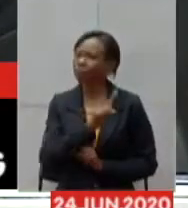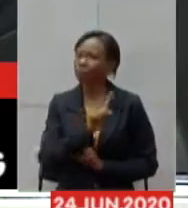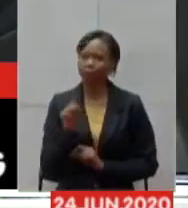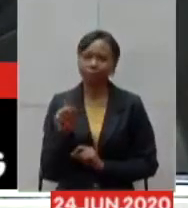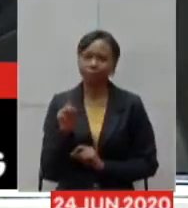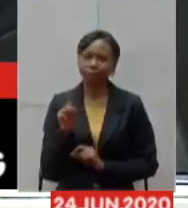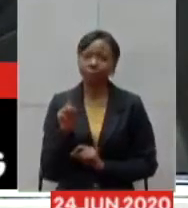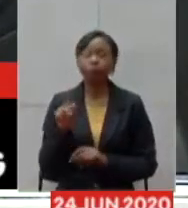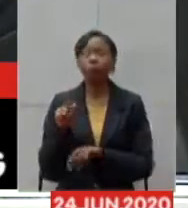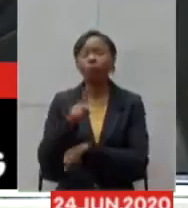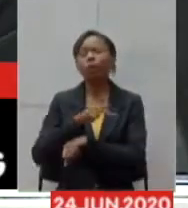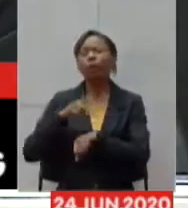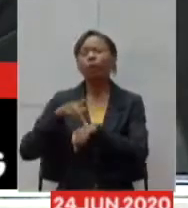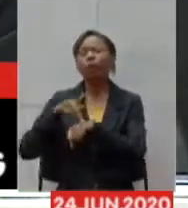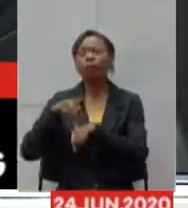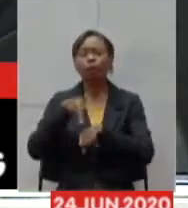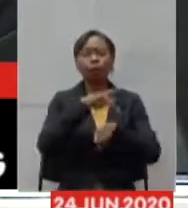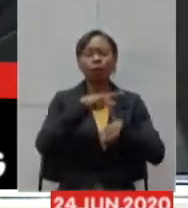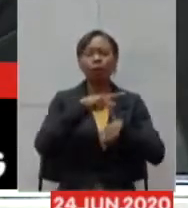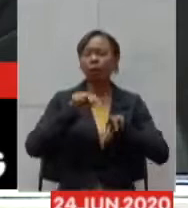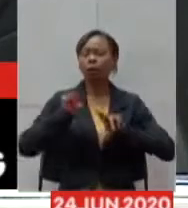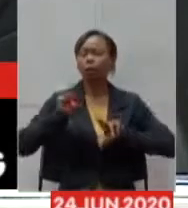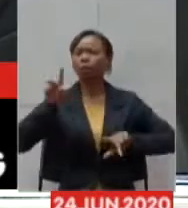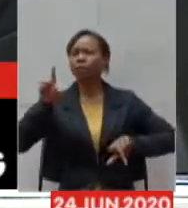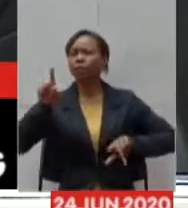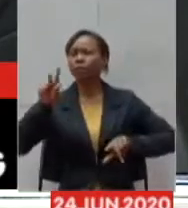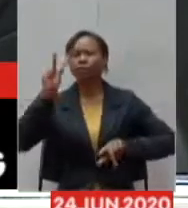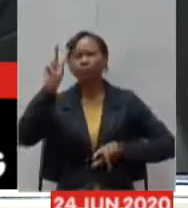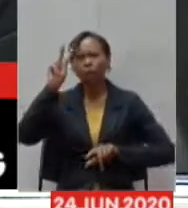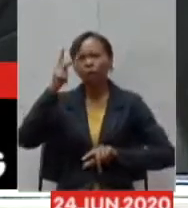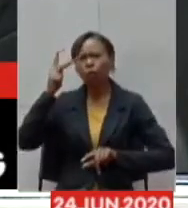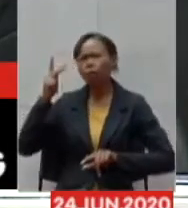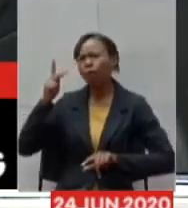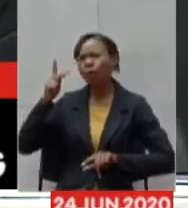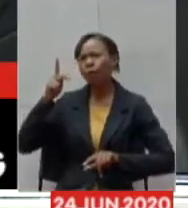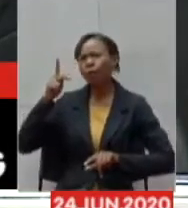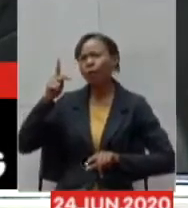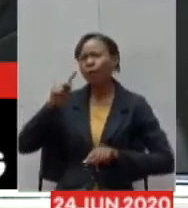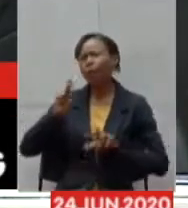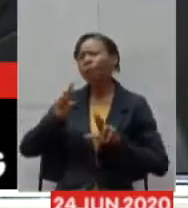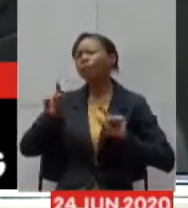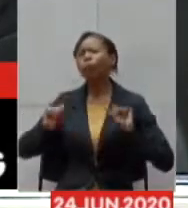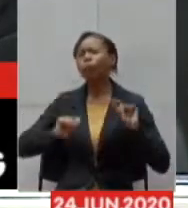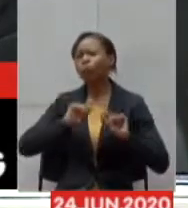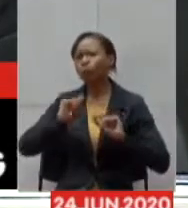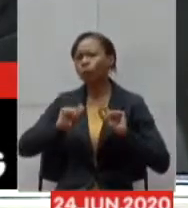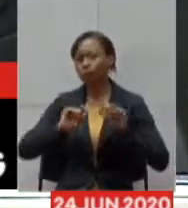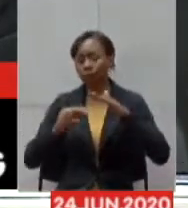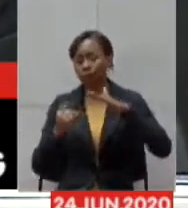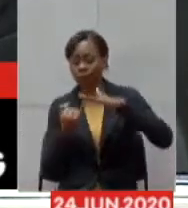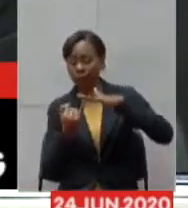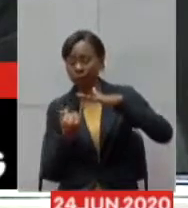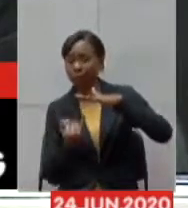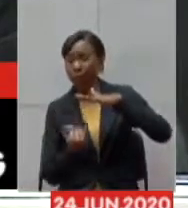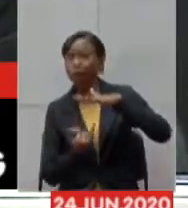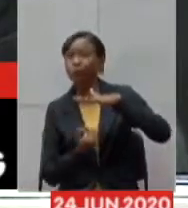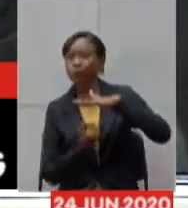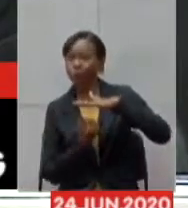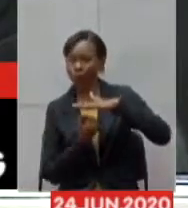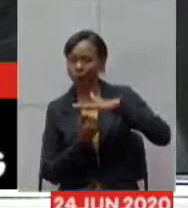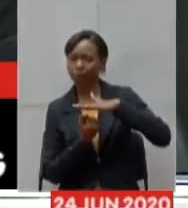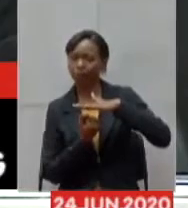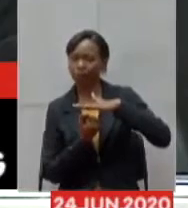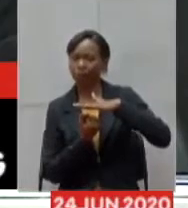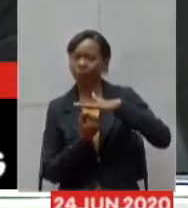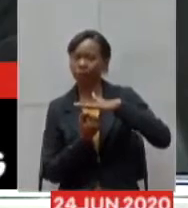são as instituições né quanto mais evoluído um país melhores